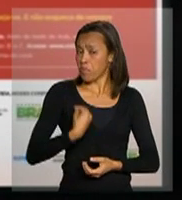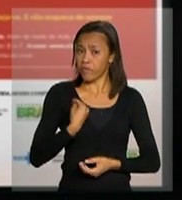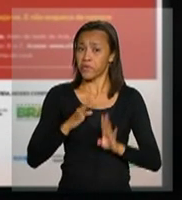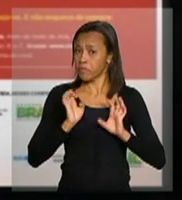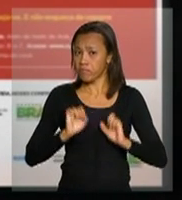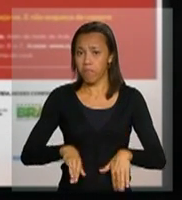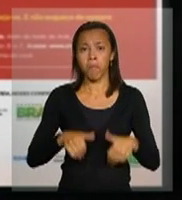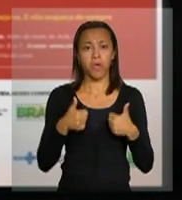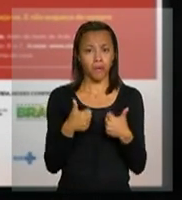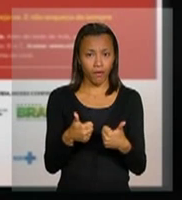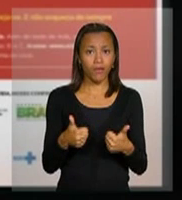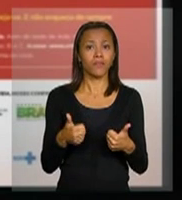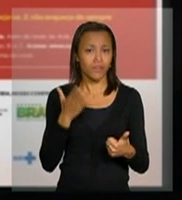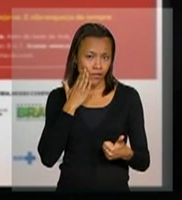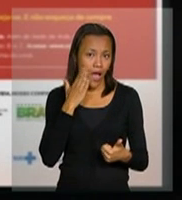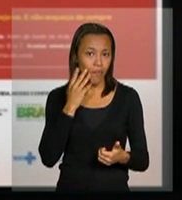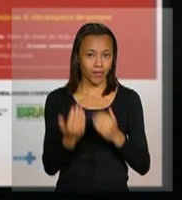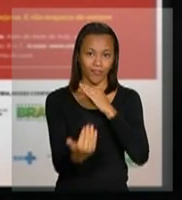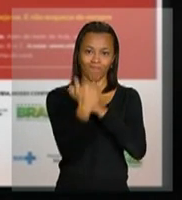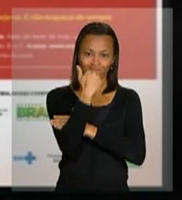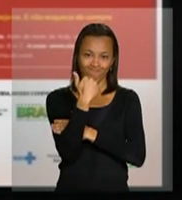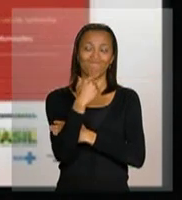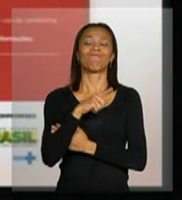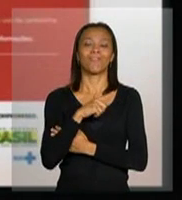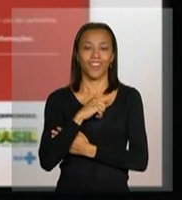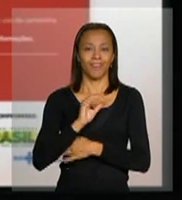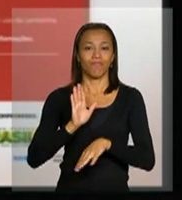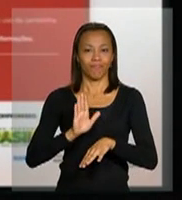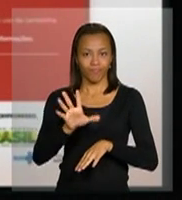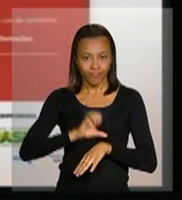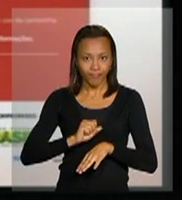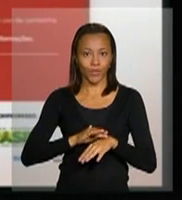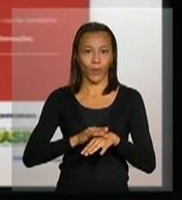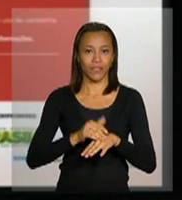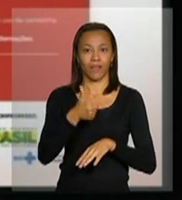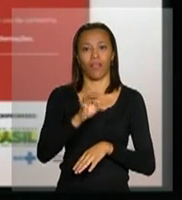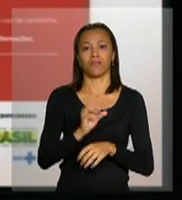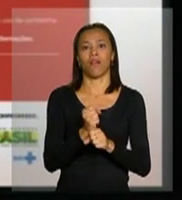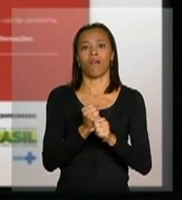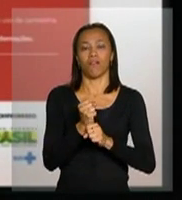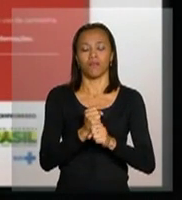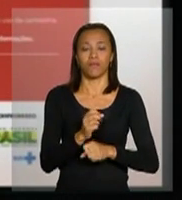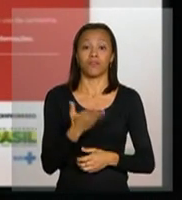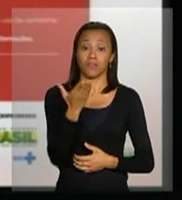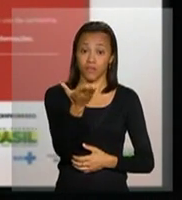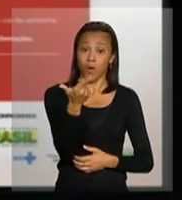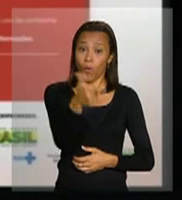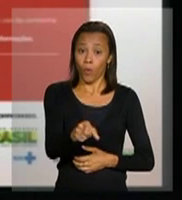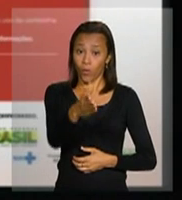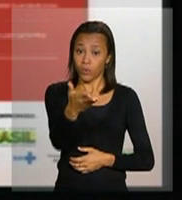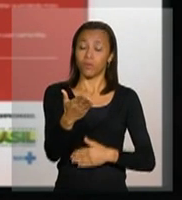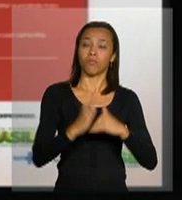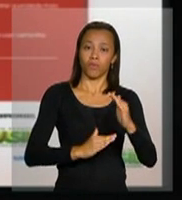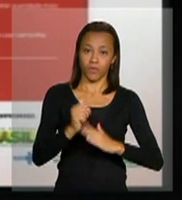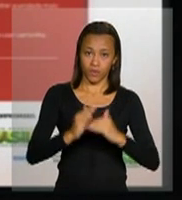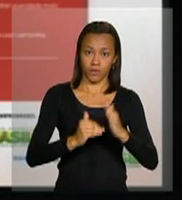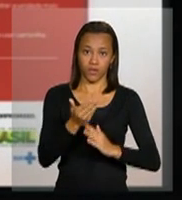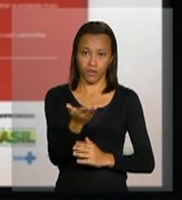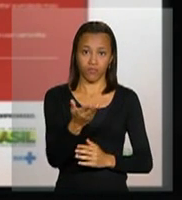sabe que está infectada há 10 anos. O seguinte, por favor. O profissional de saúde, a Filipeta para eles, seguinte,